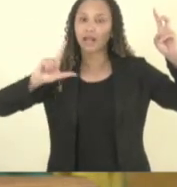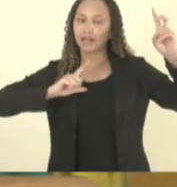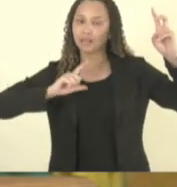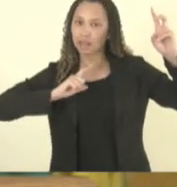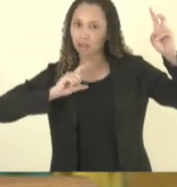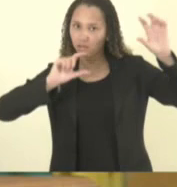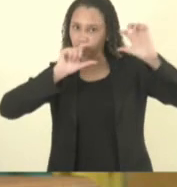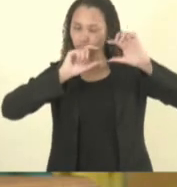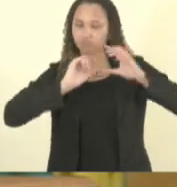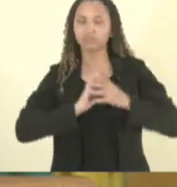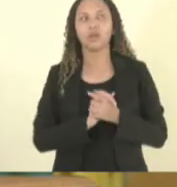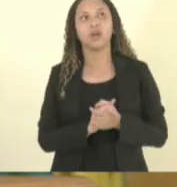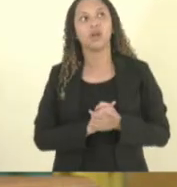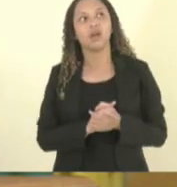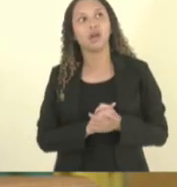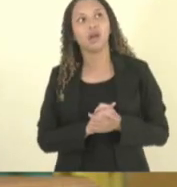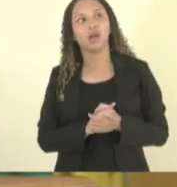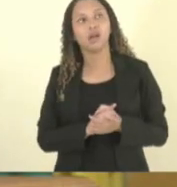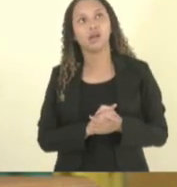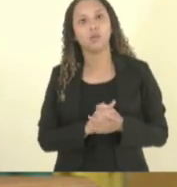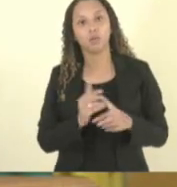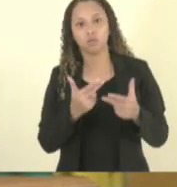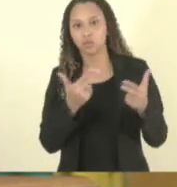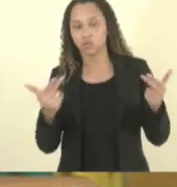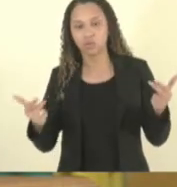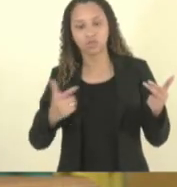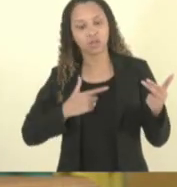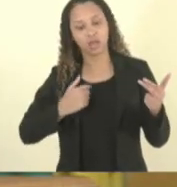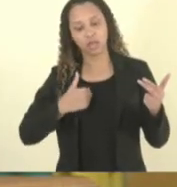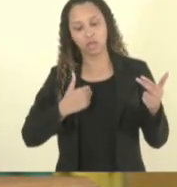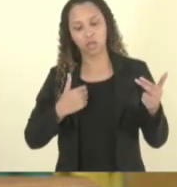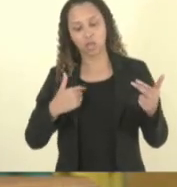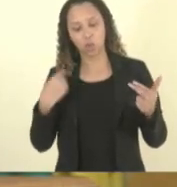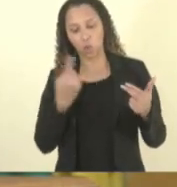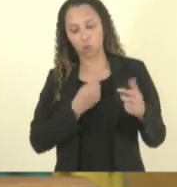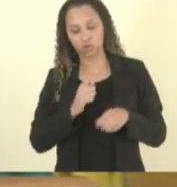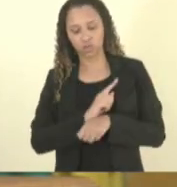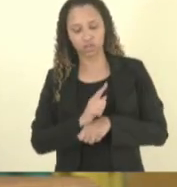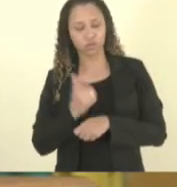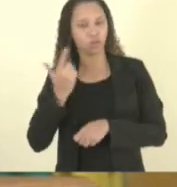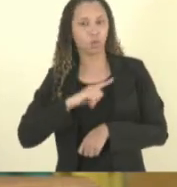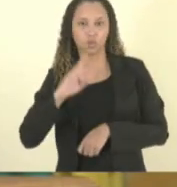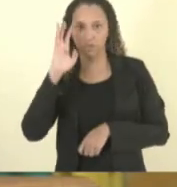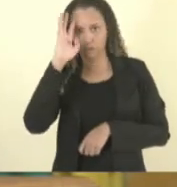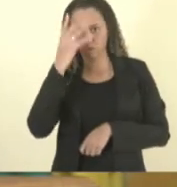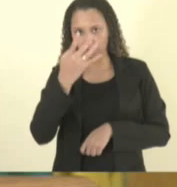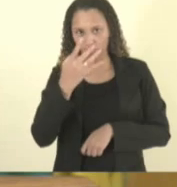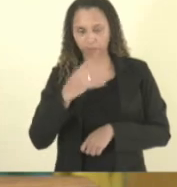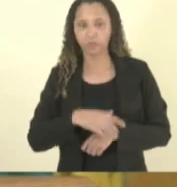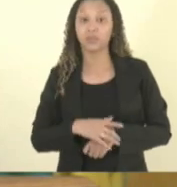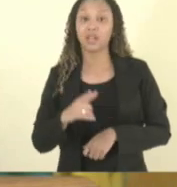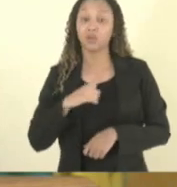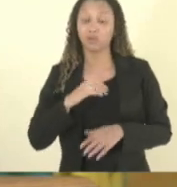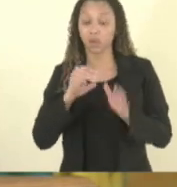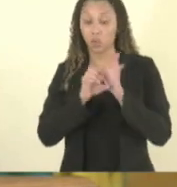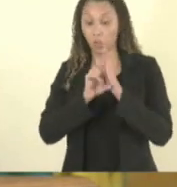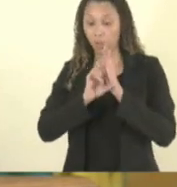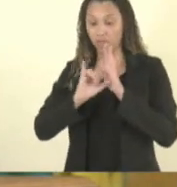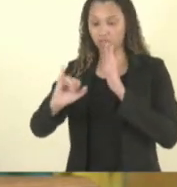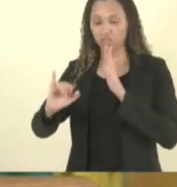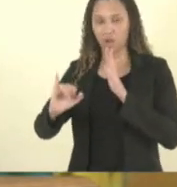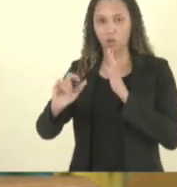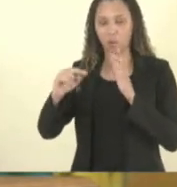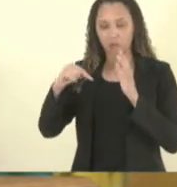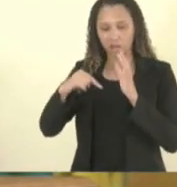nossa governabilidade enquanto gerência todas as contratações elas são feitas a partir de um edital existe